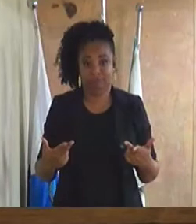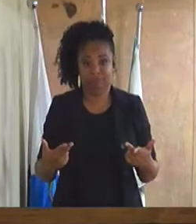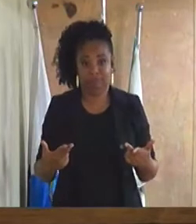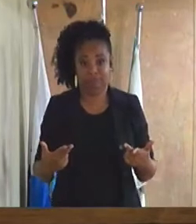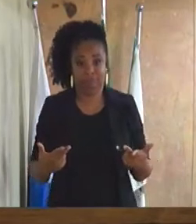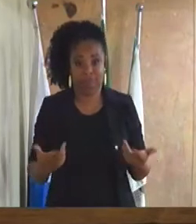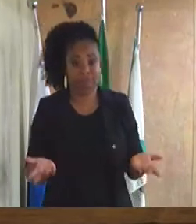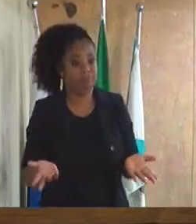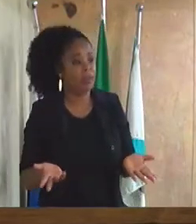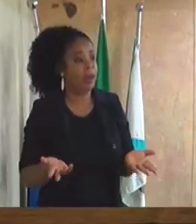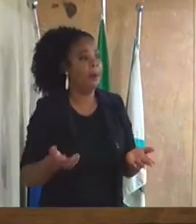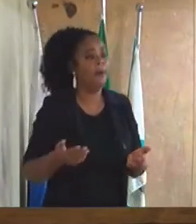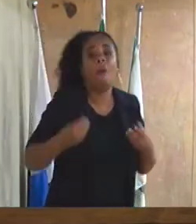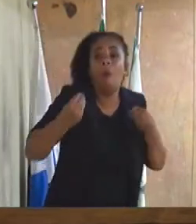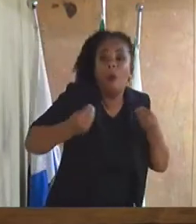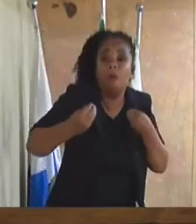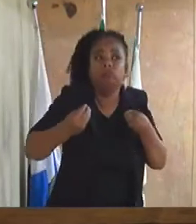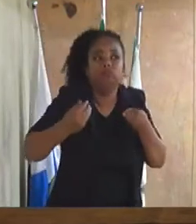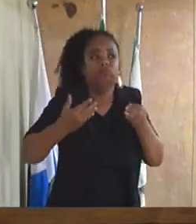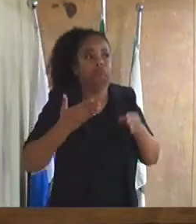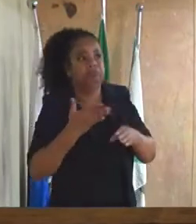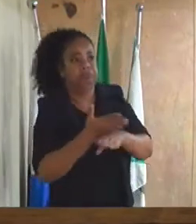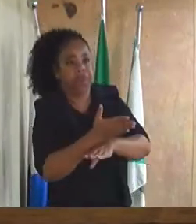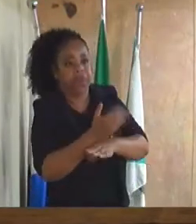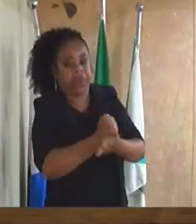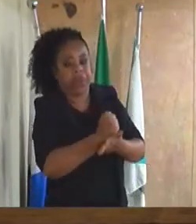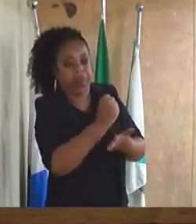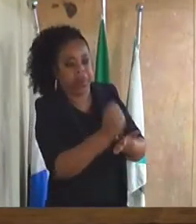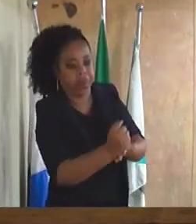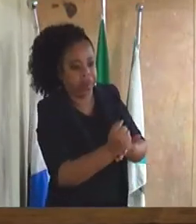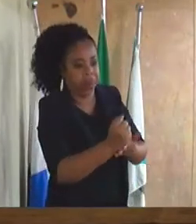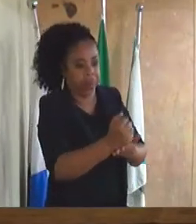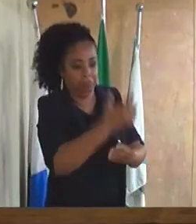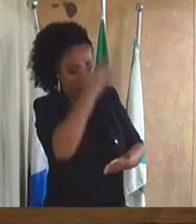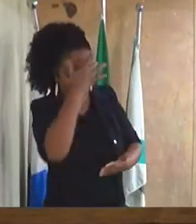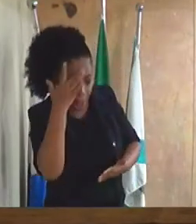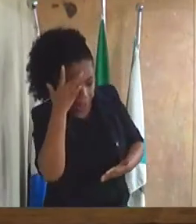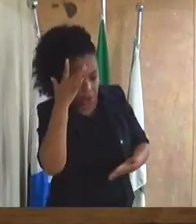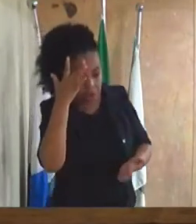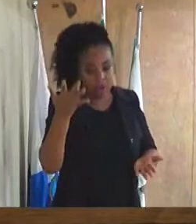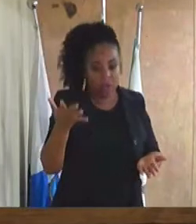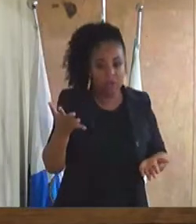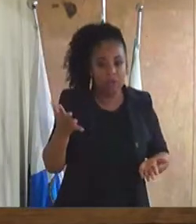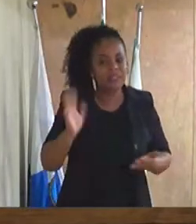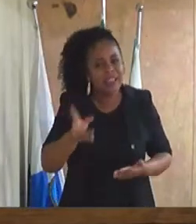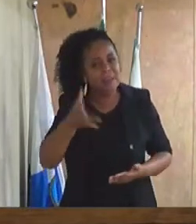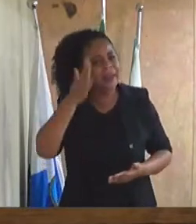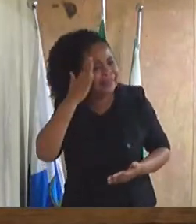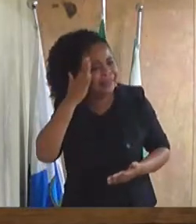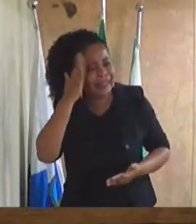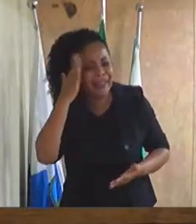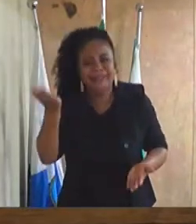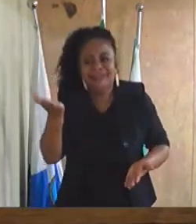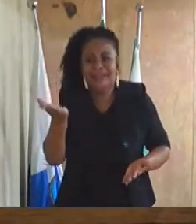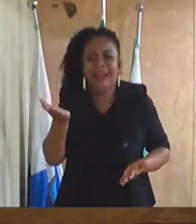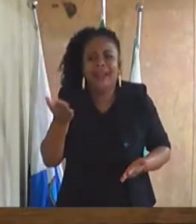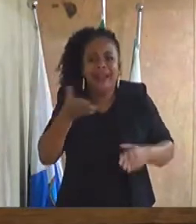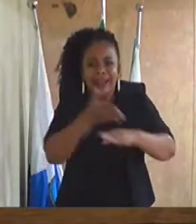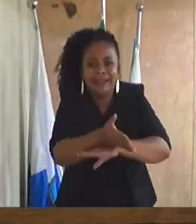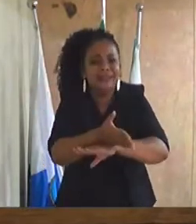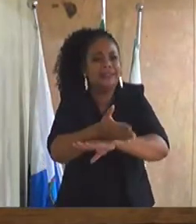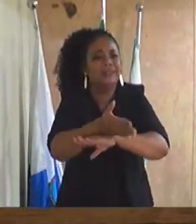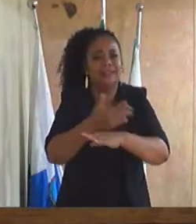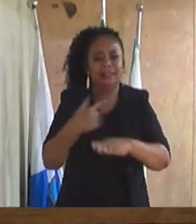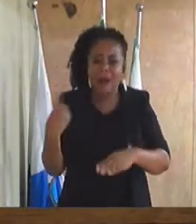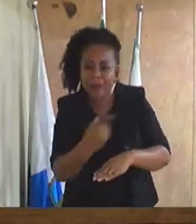pessoa entra... Eu sempre entendi isso. Quando a gente entra em uma empresa, tem um contrato, você vai lá